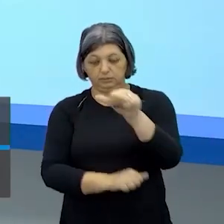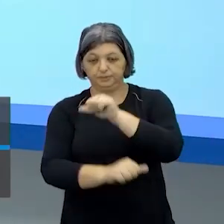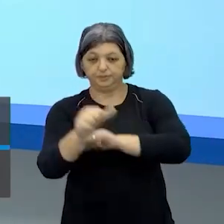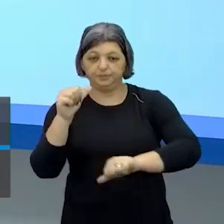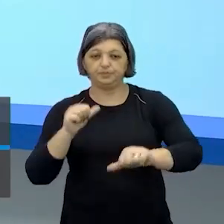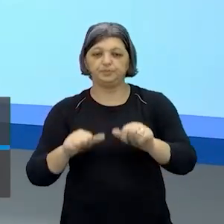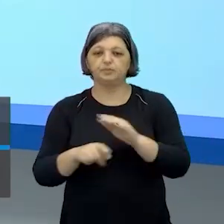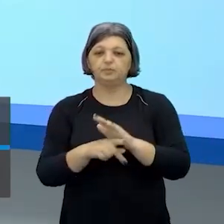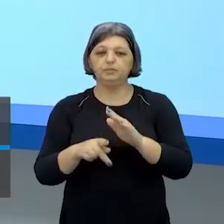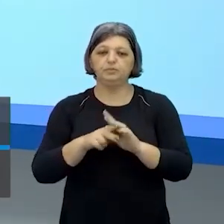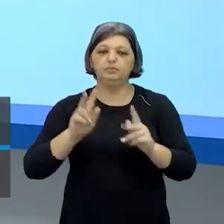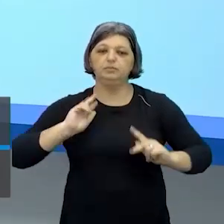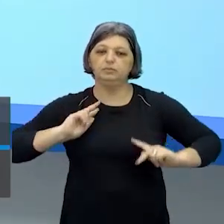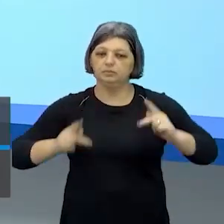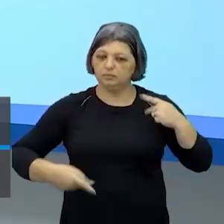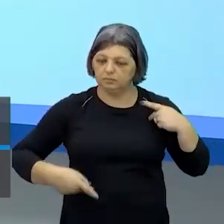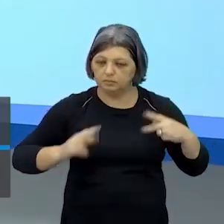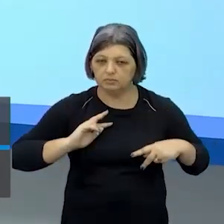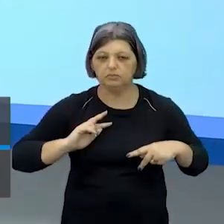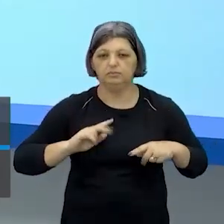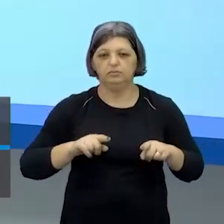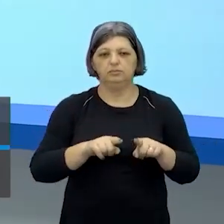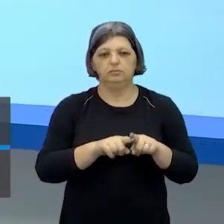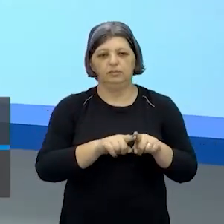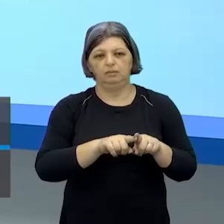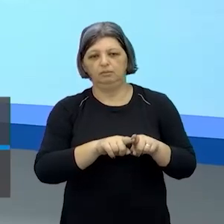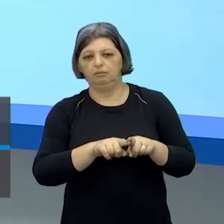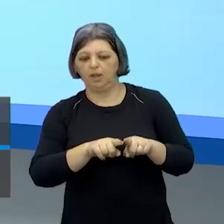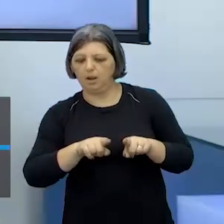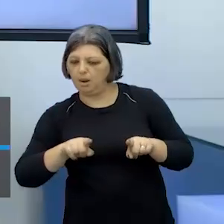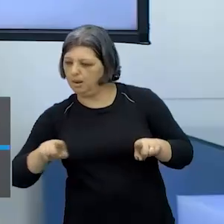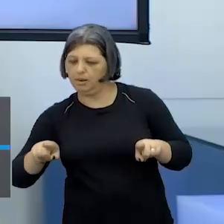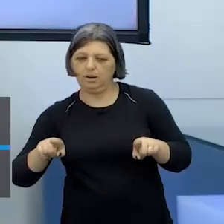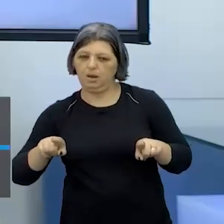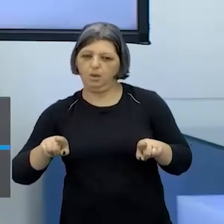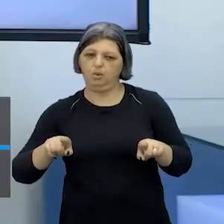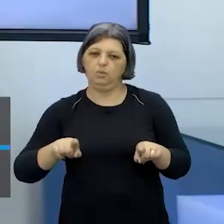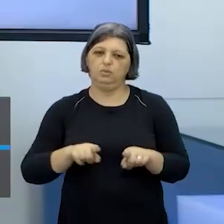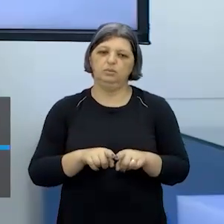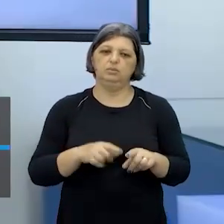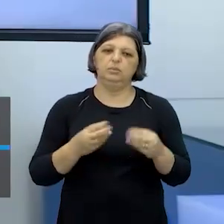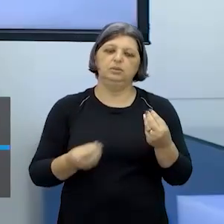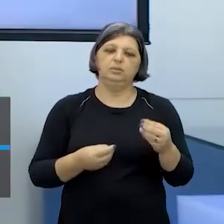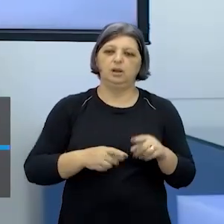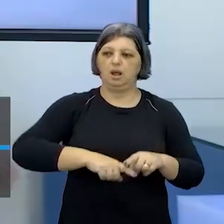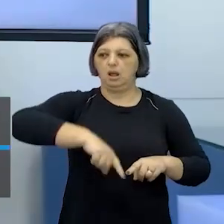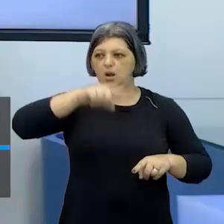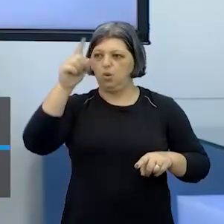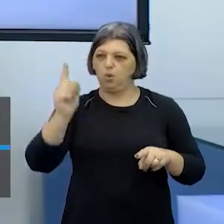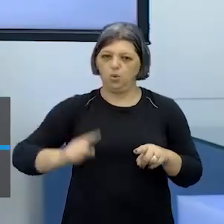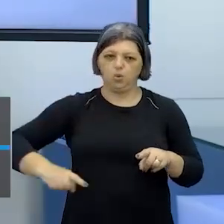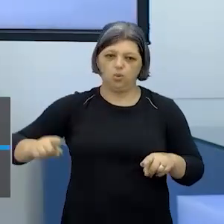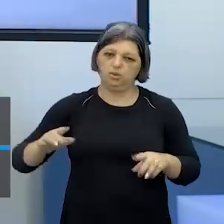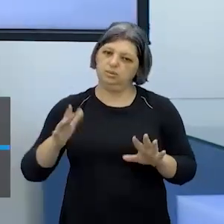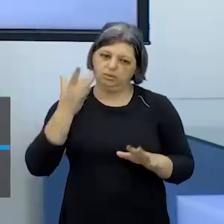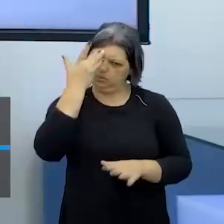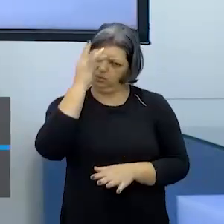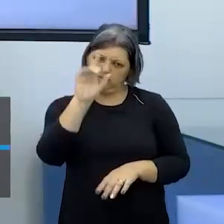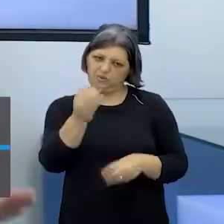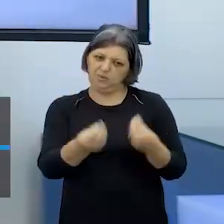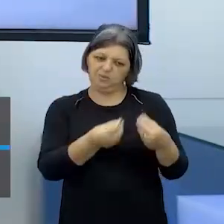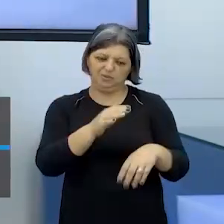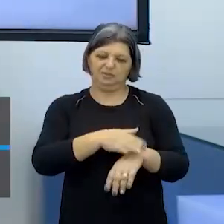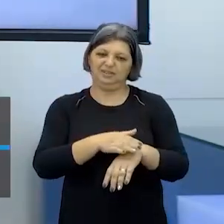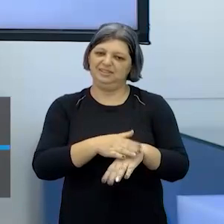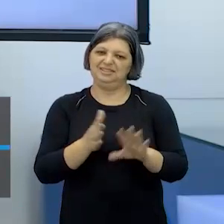naquela narrativa não linear sim não pantomímica eu acho que os ciúmes aí vai destacar não sei como você vai fazer mas você vai